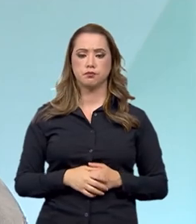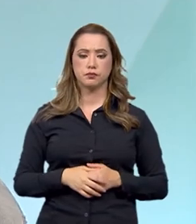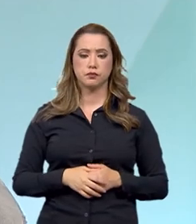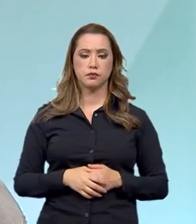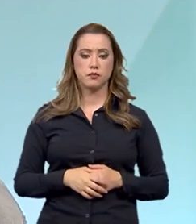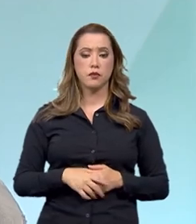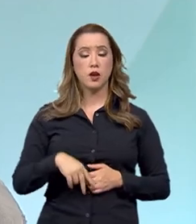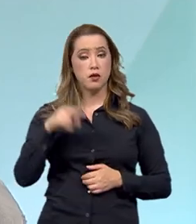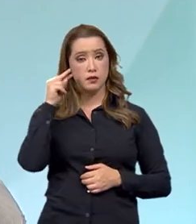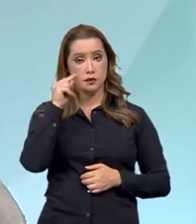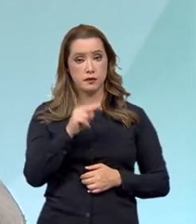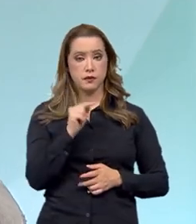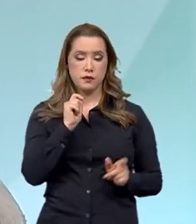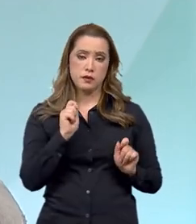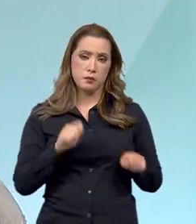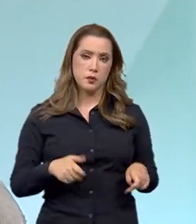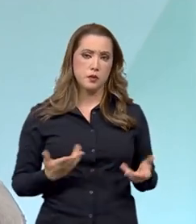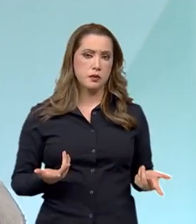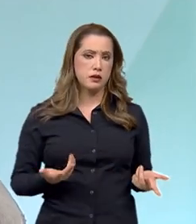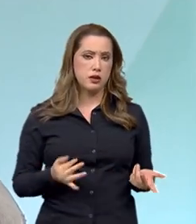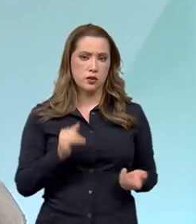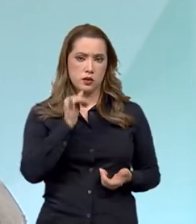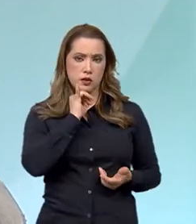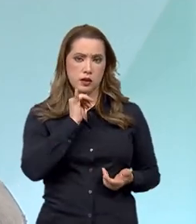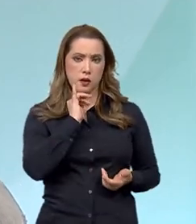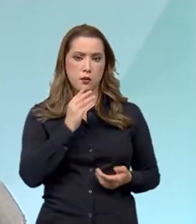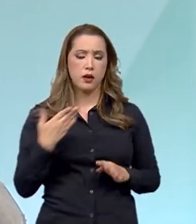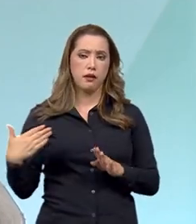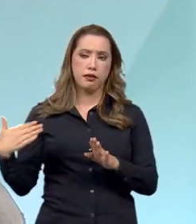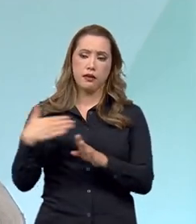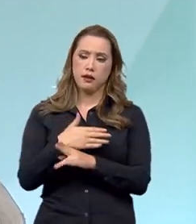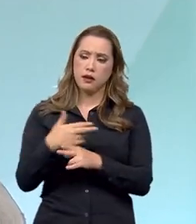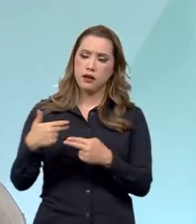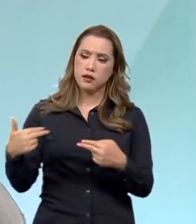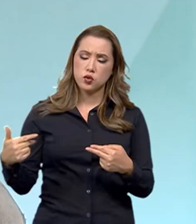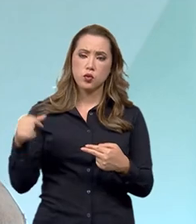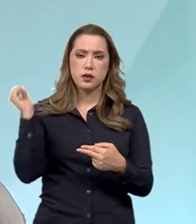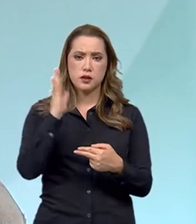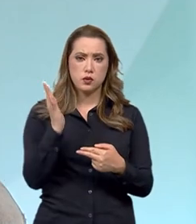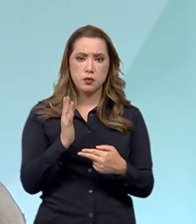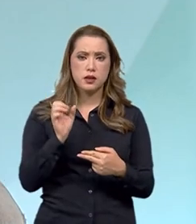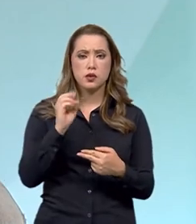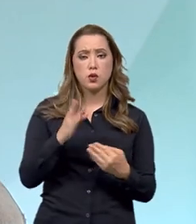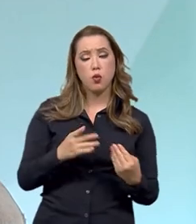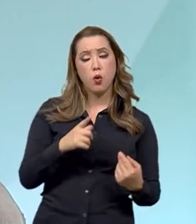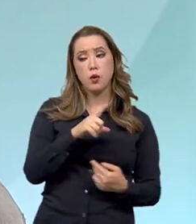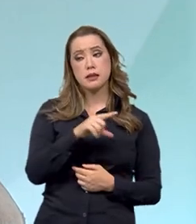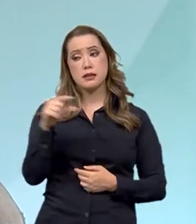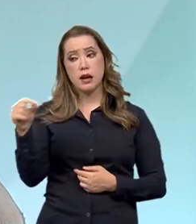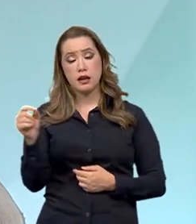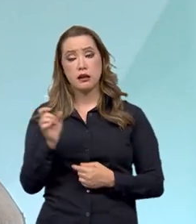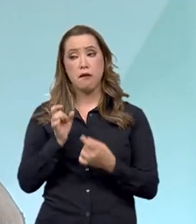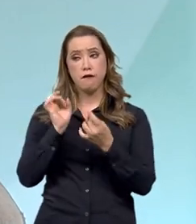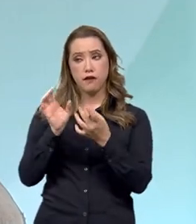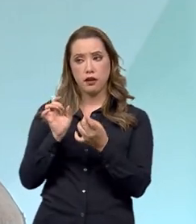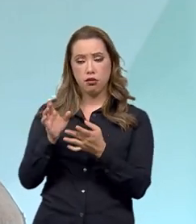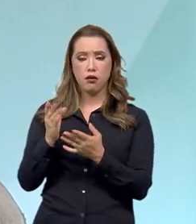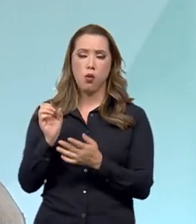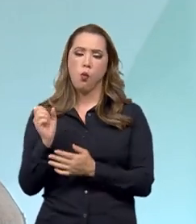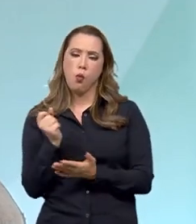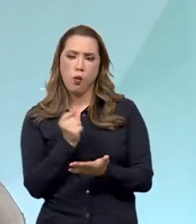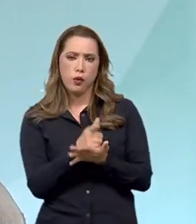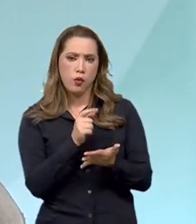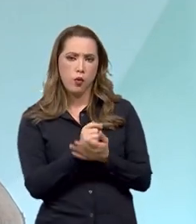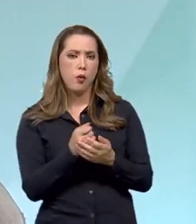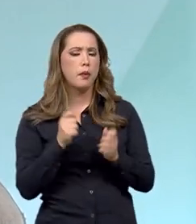Você poder fazer com que o fluxo de mercadorias, tanto de entrada como de saída de produtos, ele flua de uma